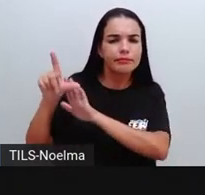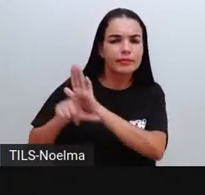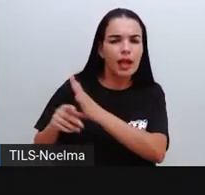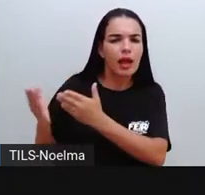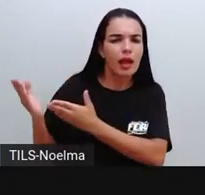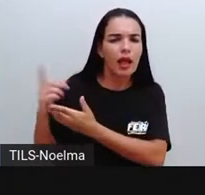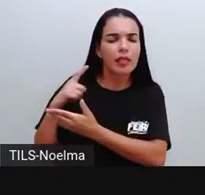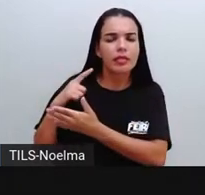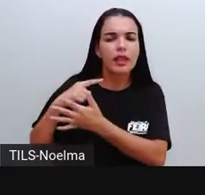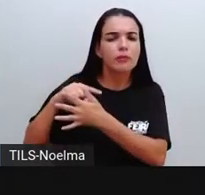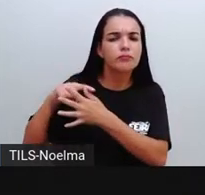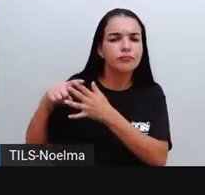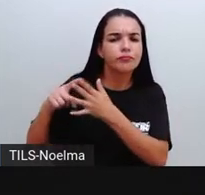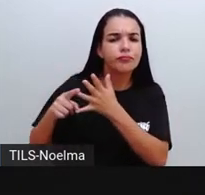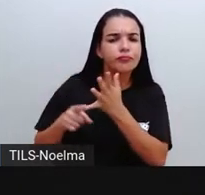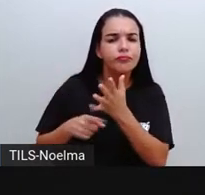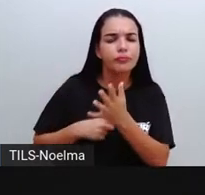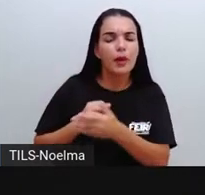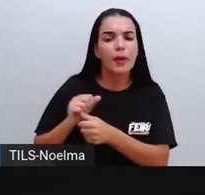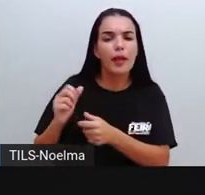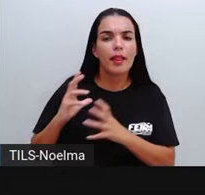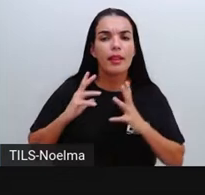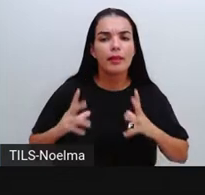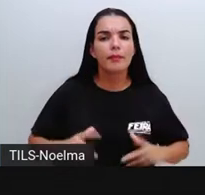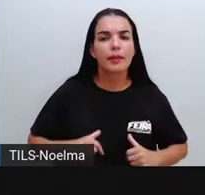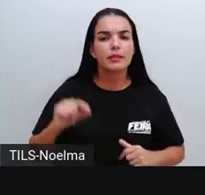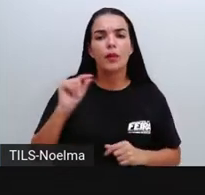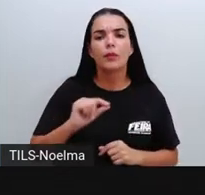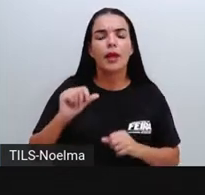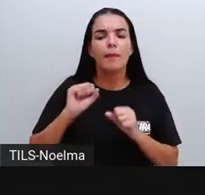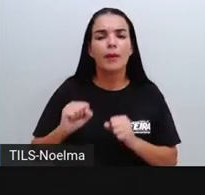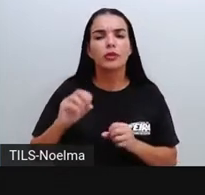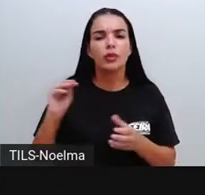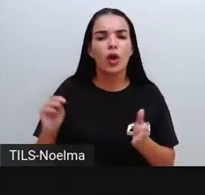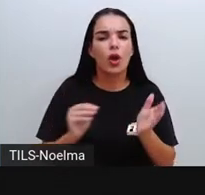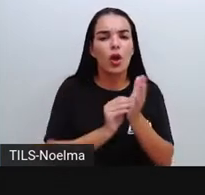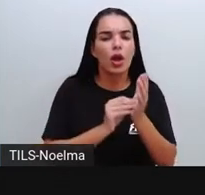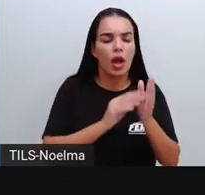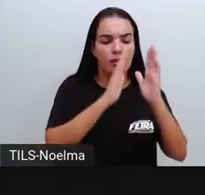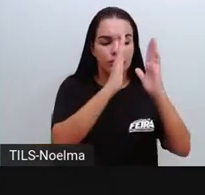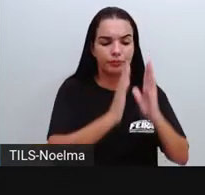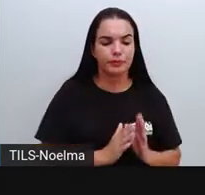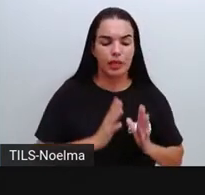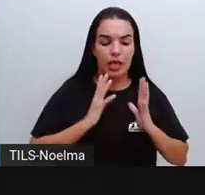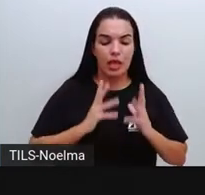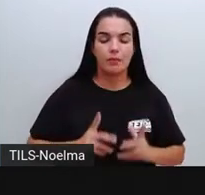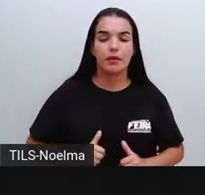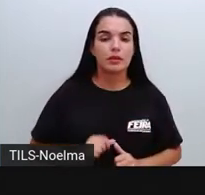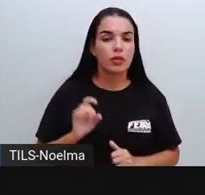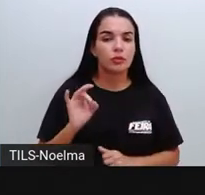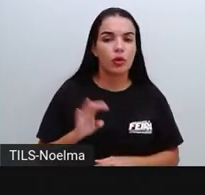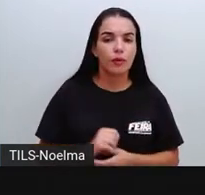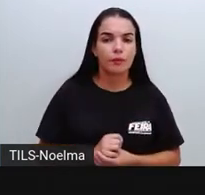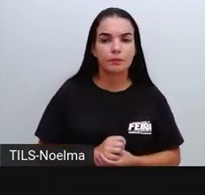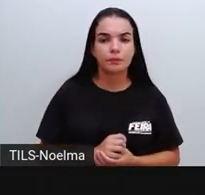quais produtos de limpeza, o é que a gente pode colocar aqui nessa tabela que é produto de limpeza?